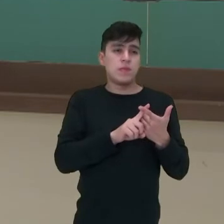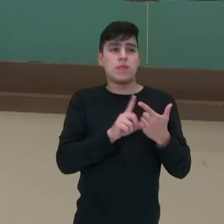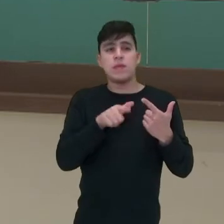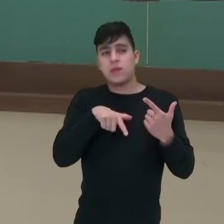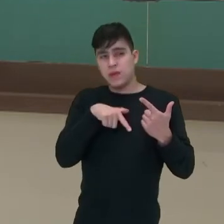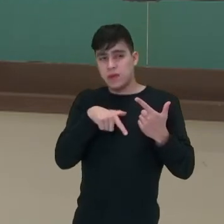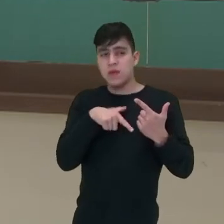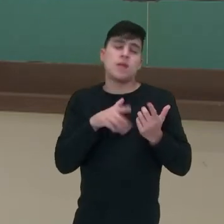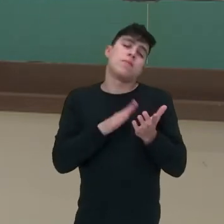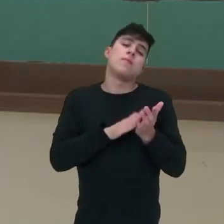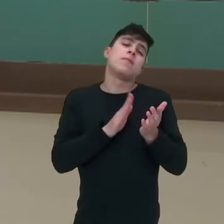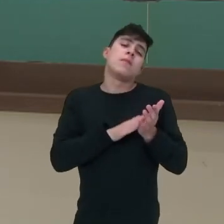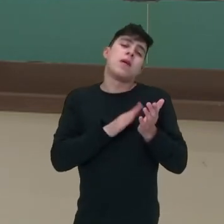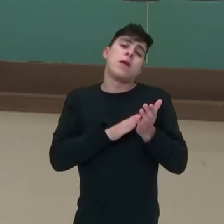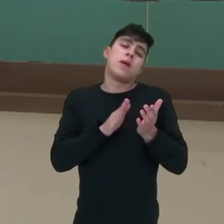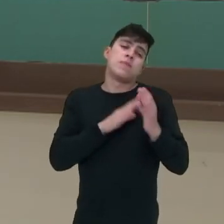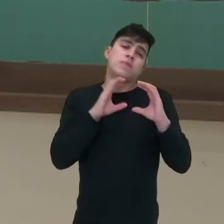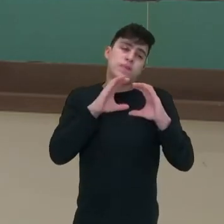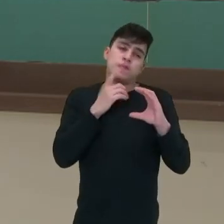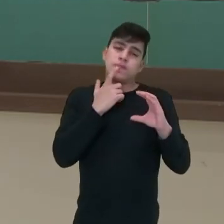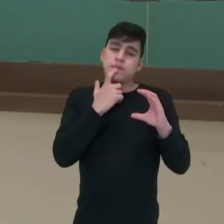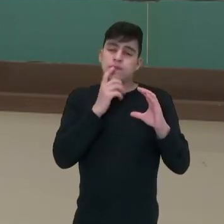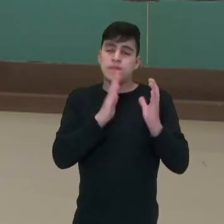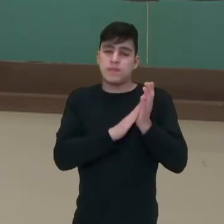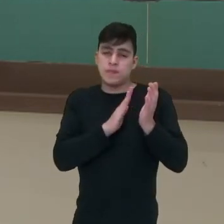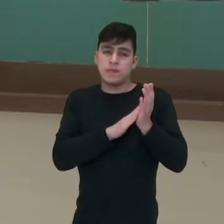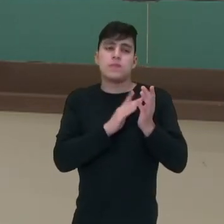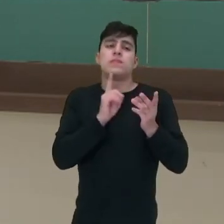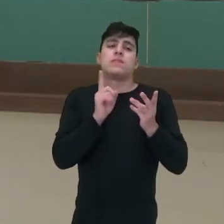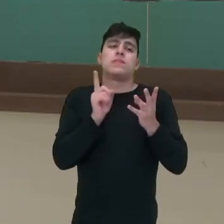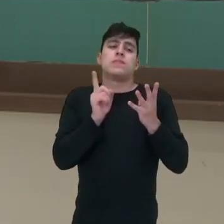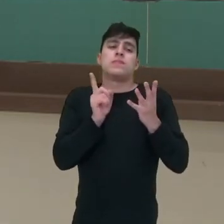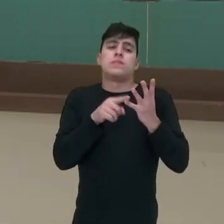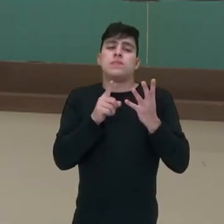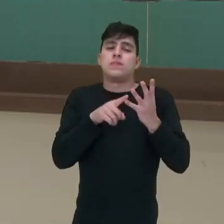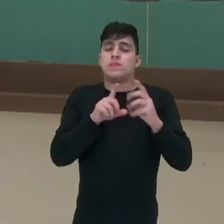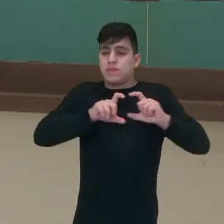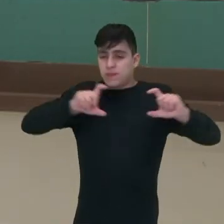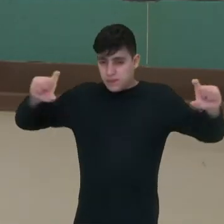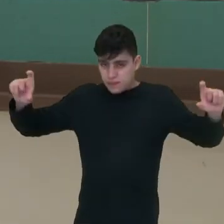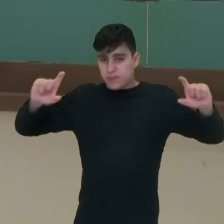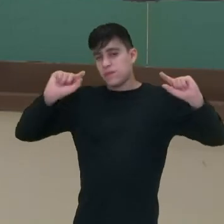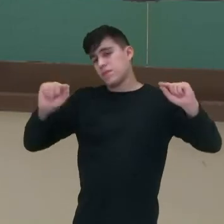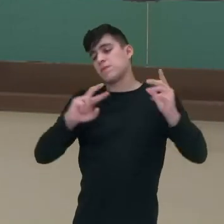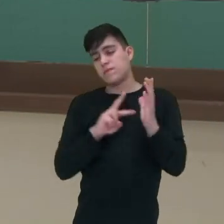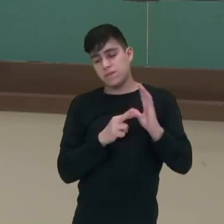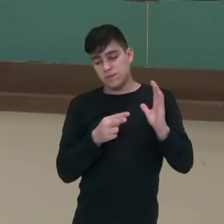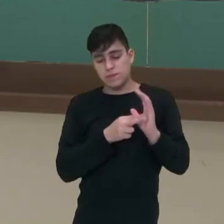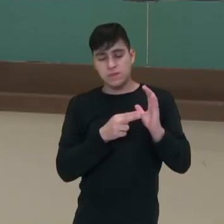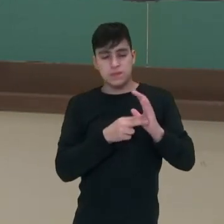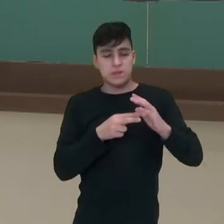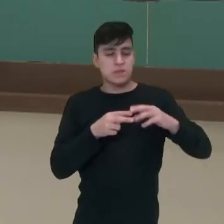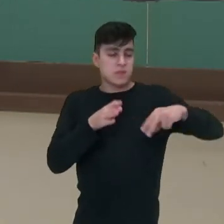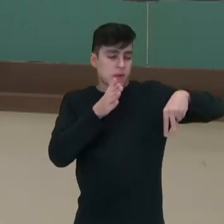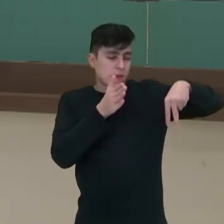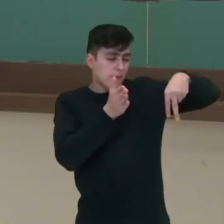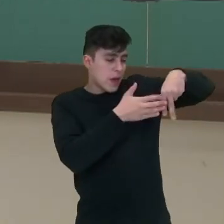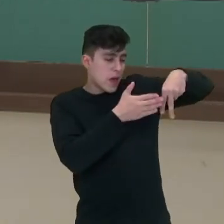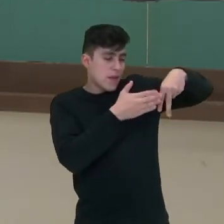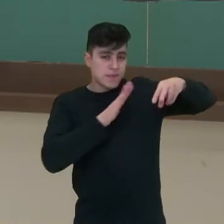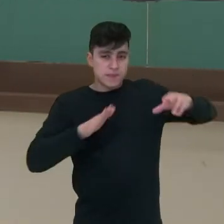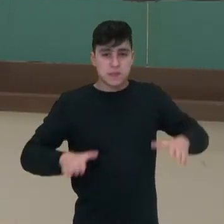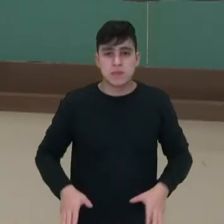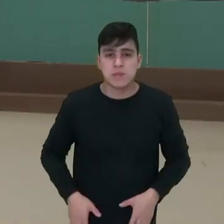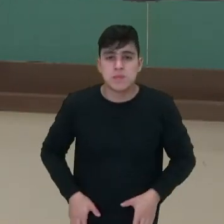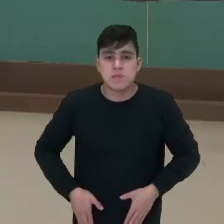que são palmas. Então, vai bater palma, bater palma de novo. Sons batendo, né? Com a mão na coxa, né? Então, a gente vai